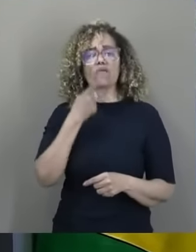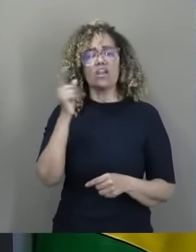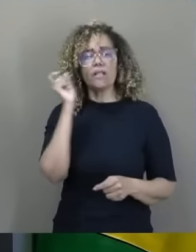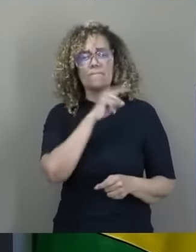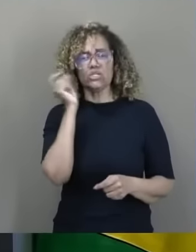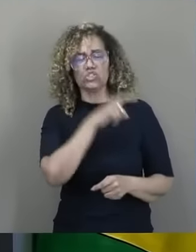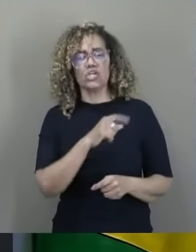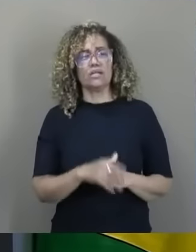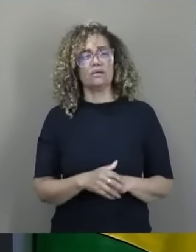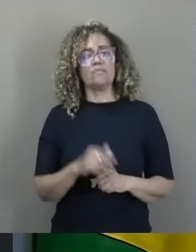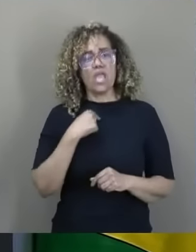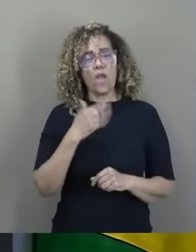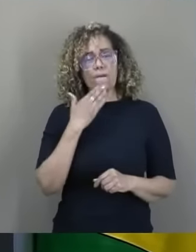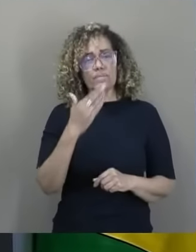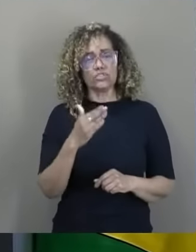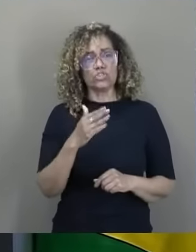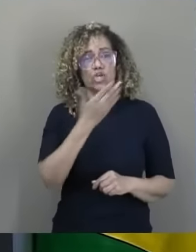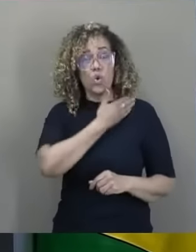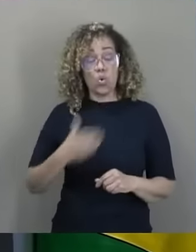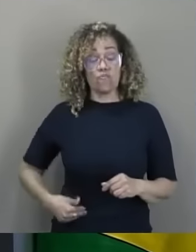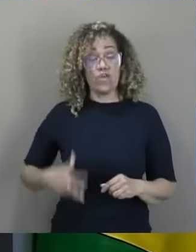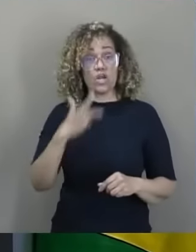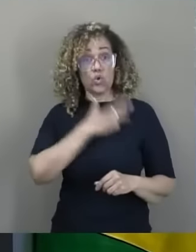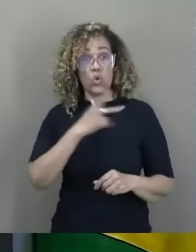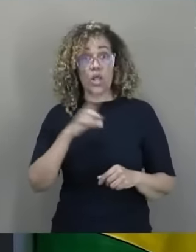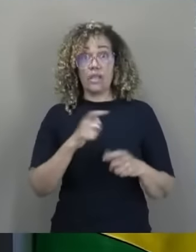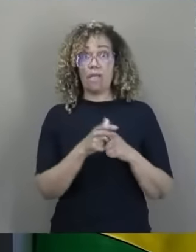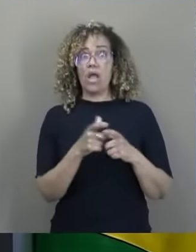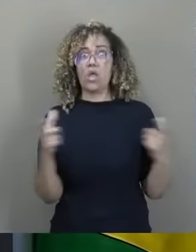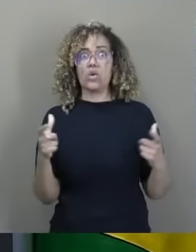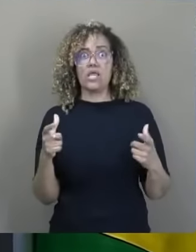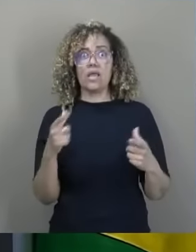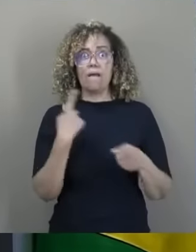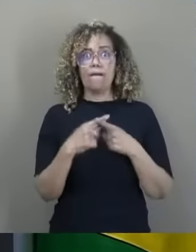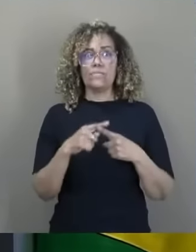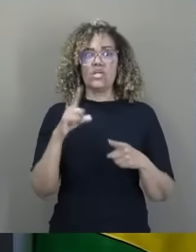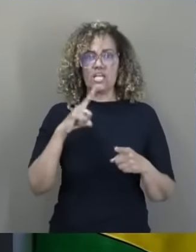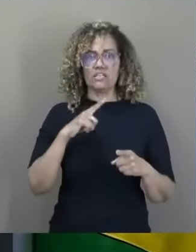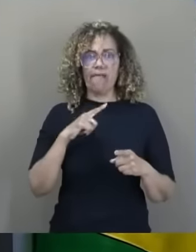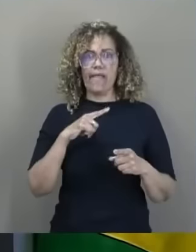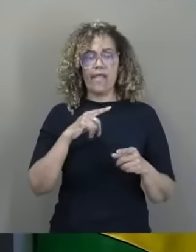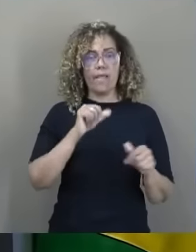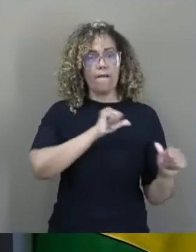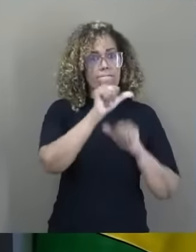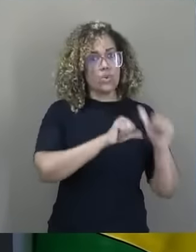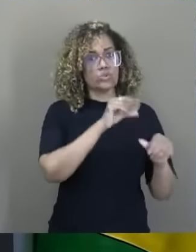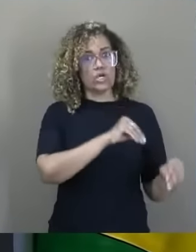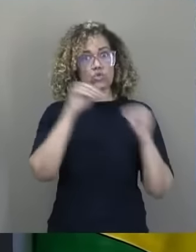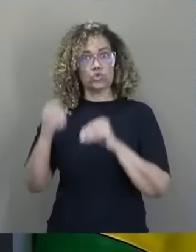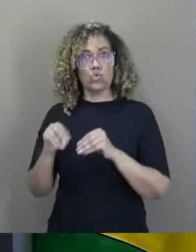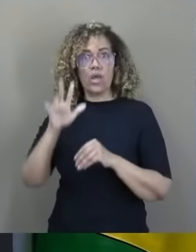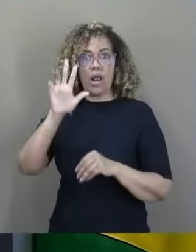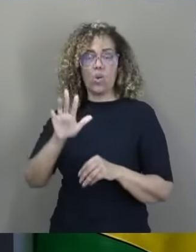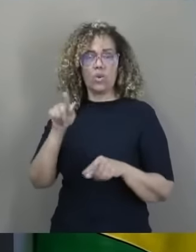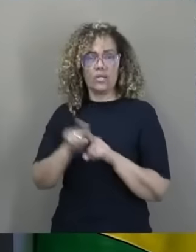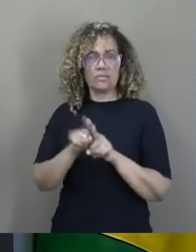queria muito aqui pedir, porque o governo Lula hoje tem quase a maioria, né, gente? Inclusive, até lá no meu partido, tem gente bandeando para o lado dele. Eu não estou. Quer dizer que ele está